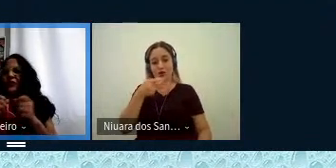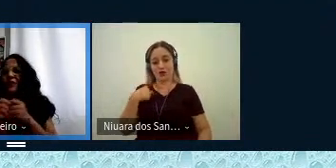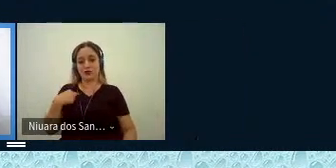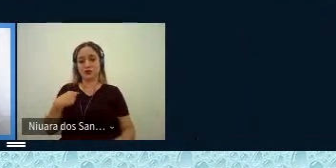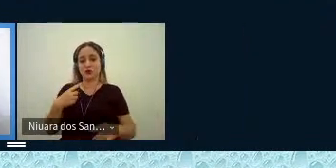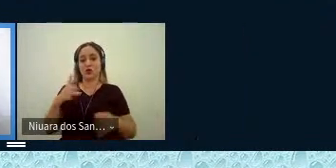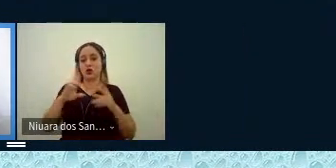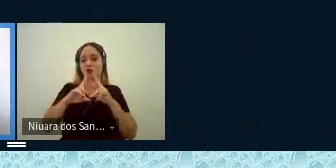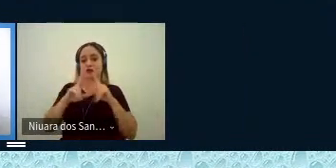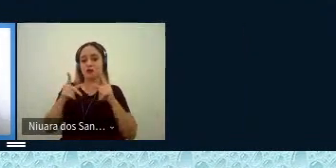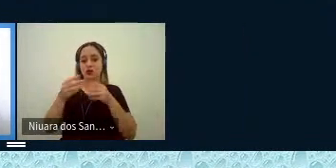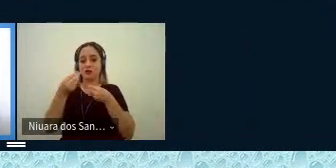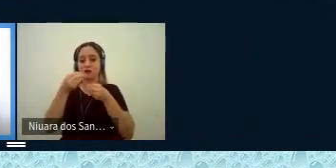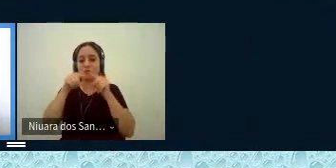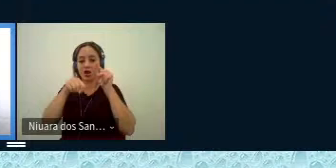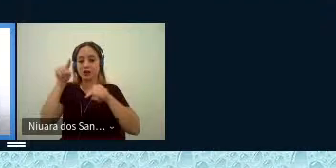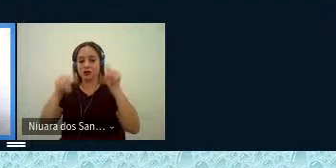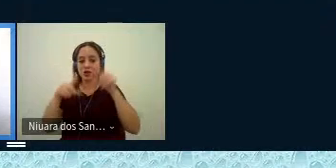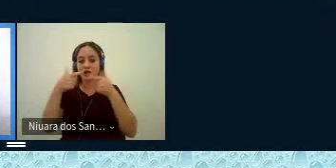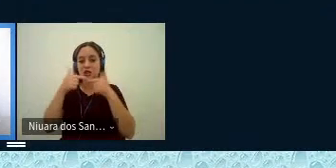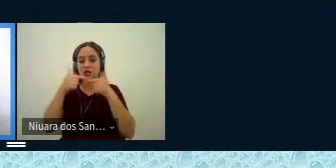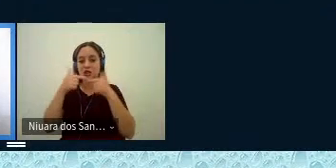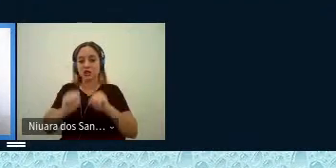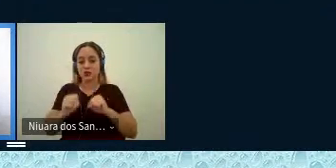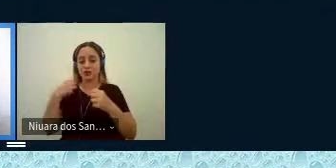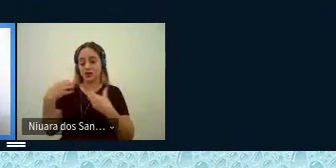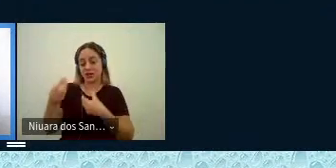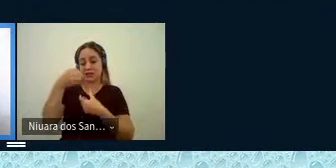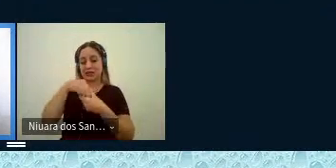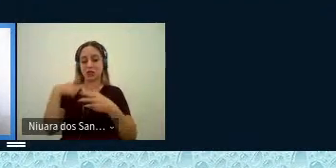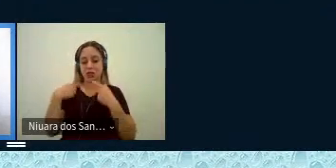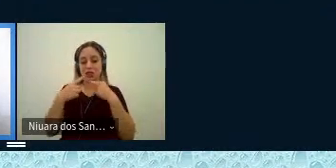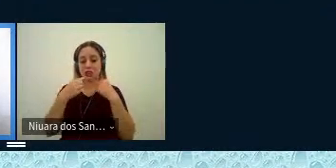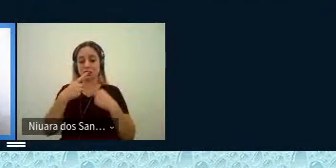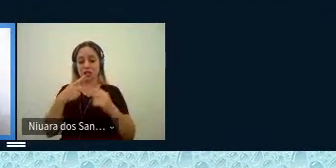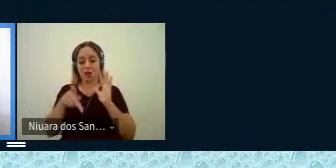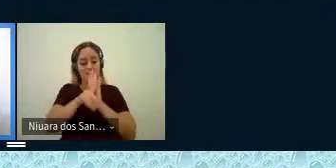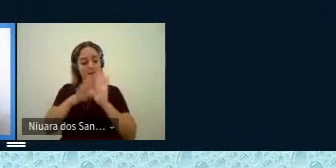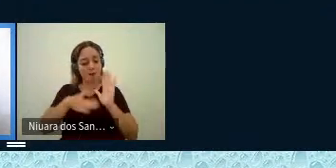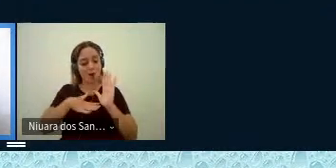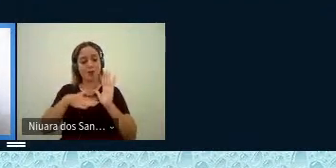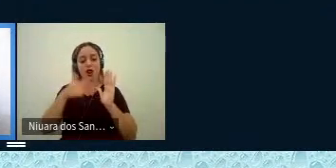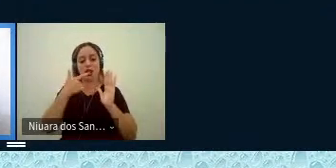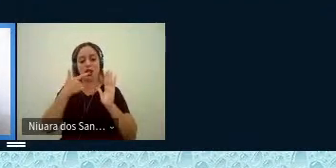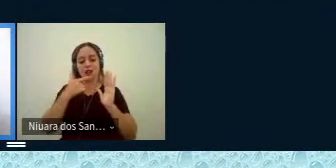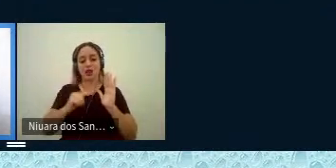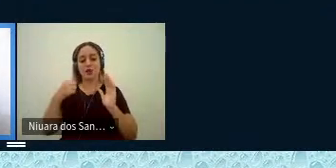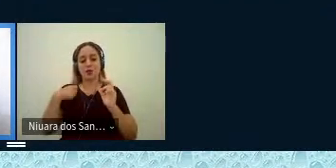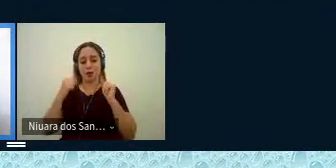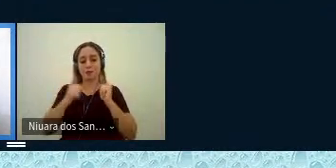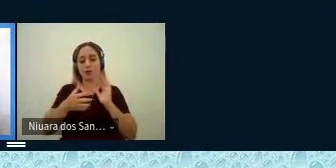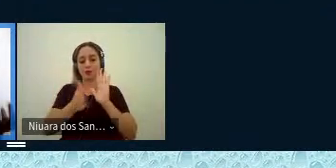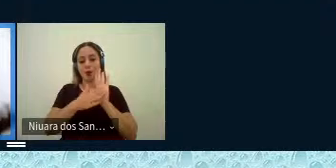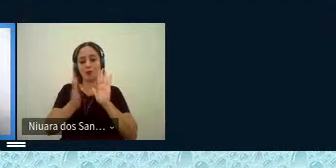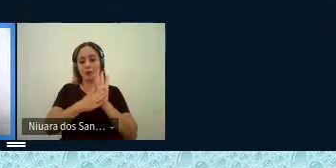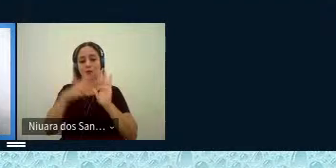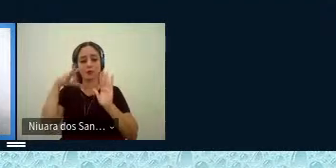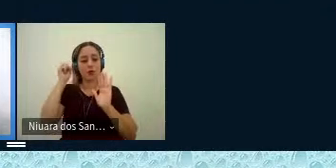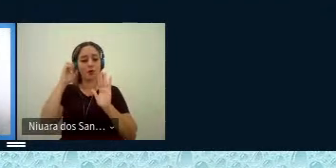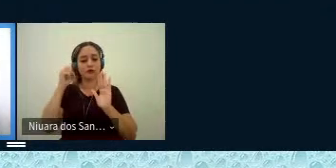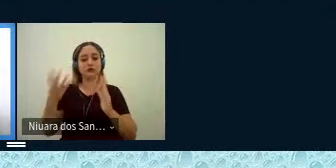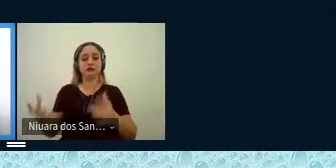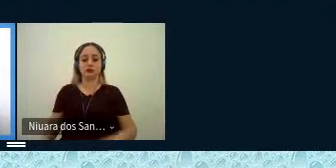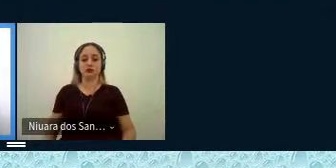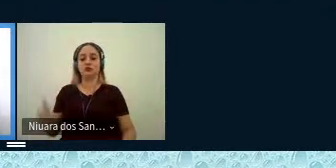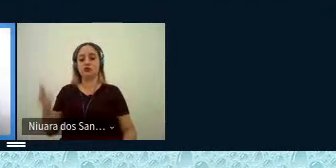dialetos, das variações linguísticas que essa minha língua pode propor para um ouvinte, por exemplo, de